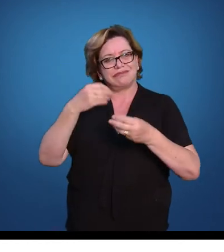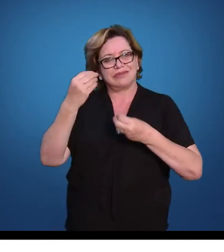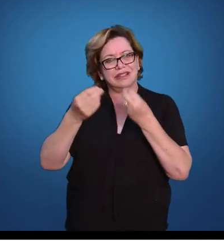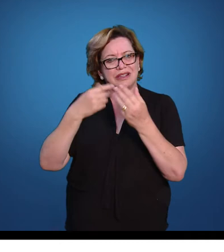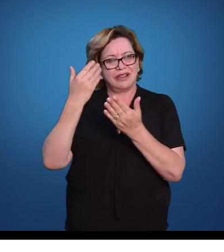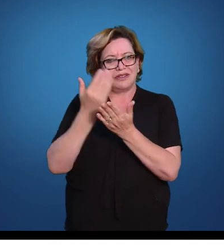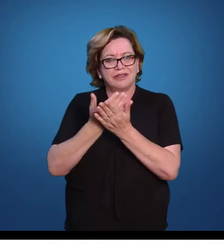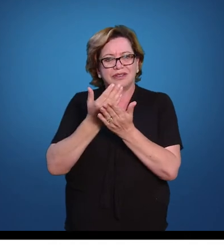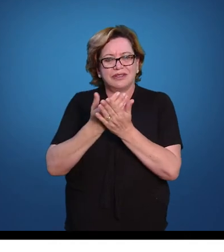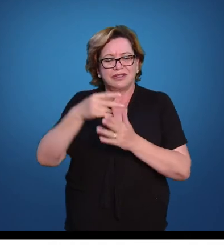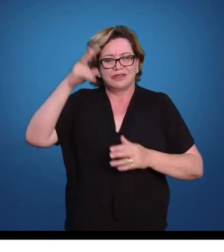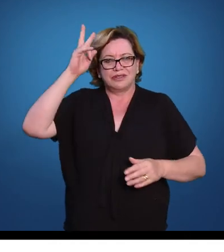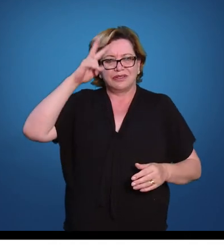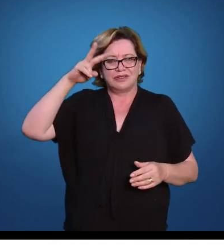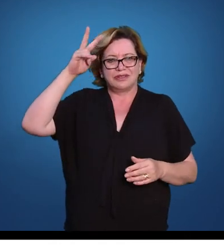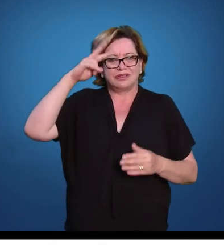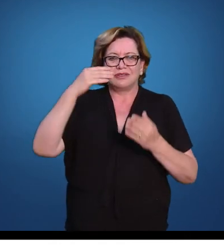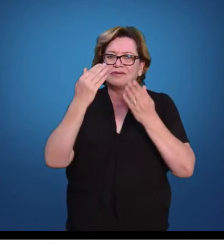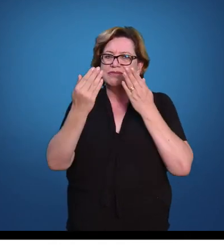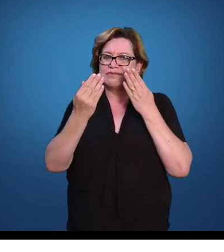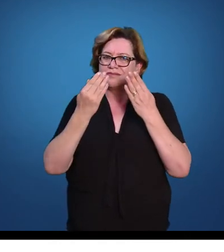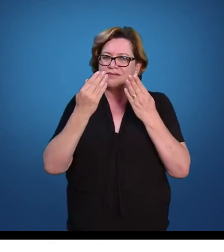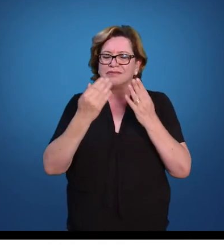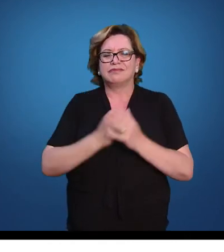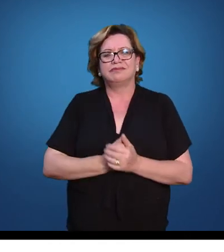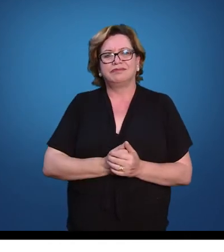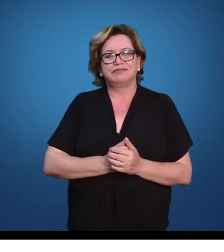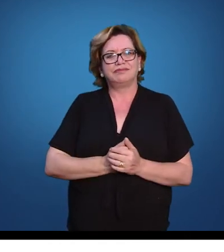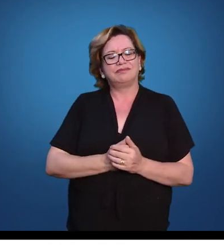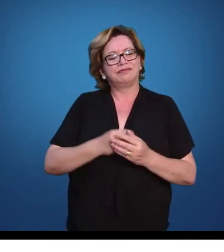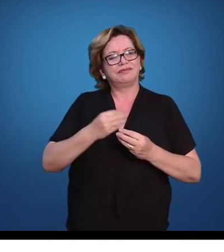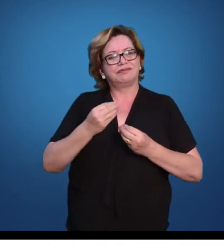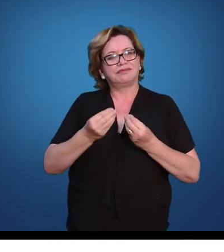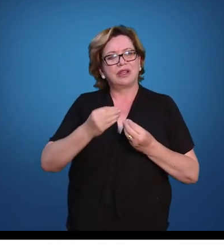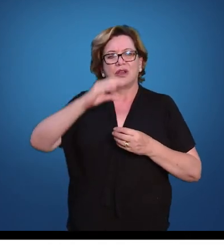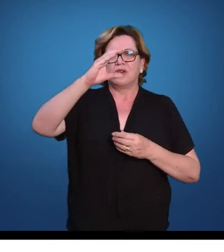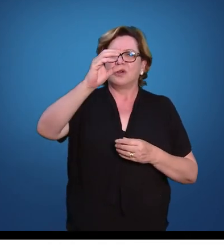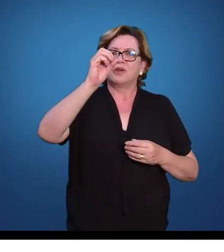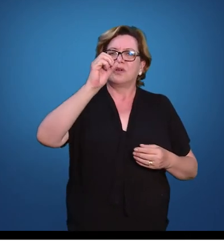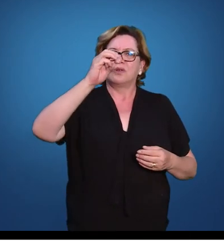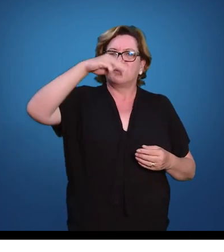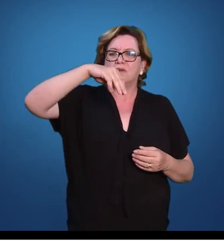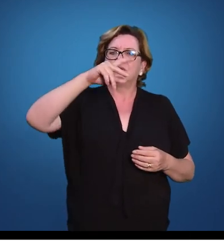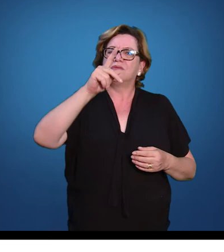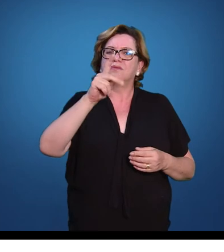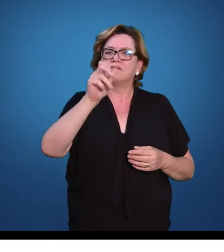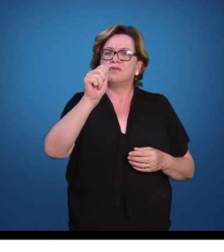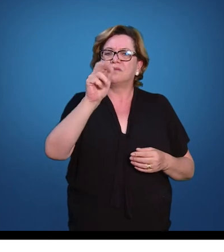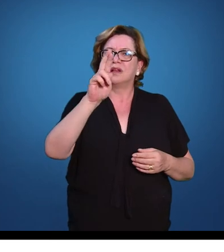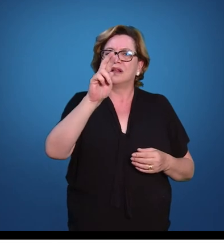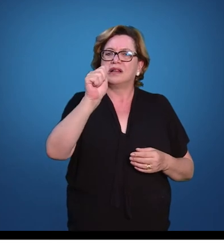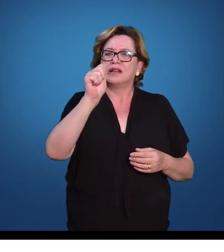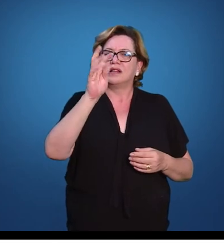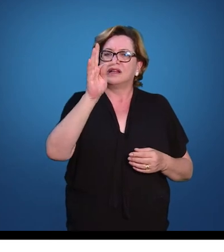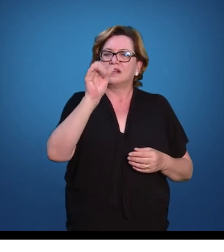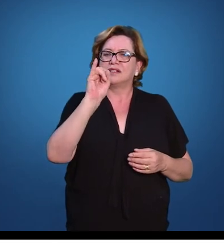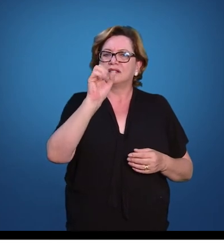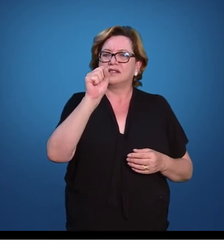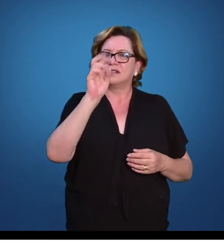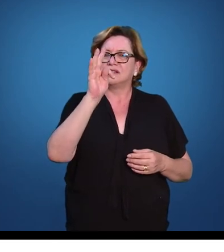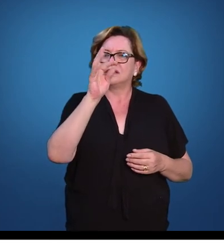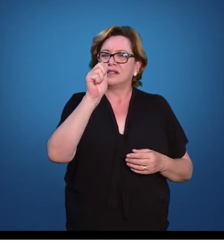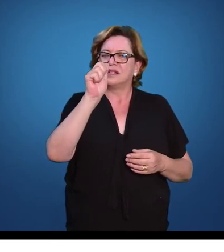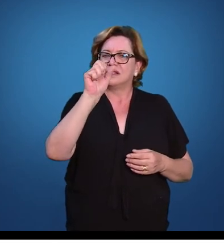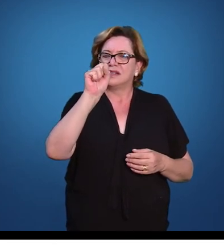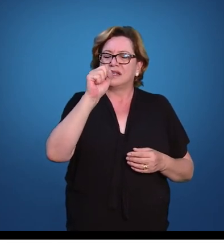são os estudos histórico-comparatistas. Eles analisavam as línguas, como o próprio nome está dizendo, comparando, tentando muitas